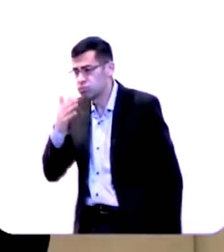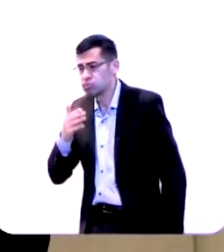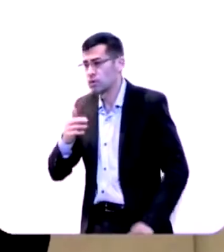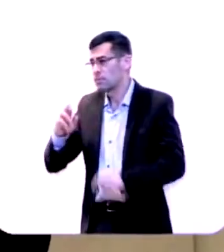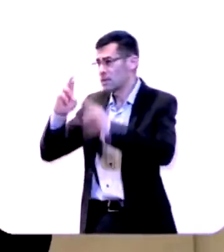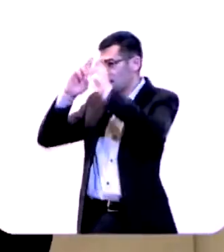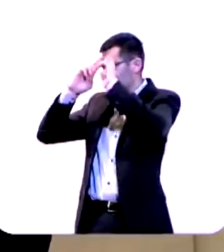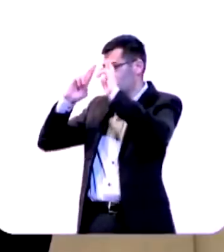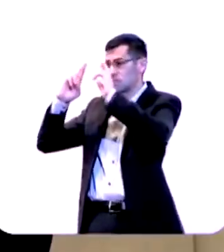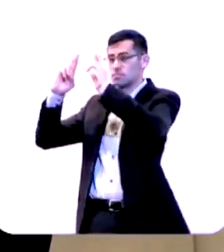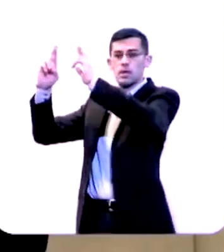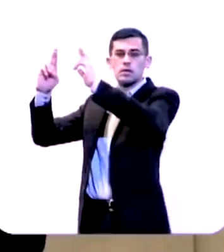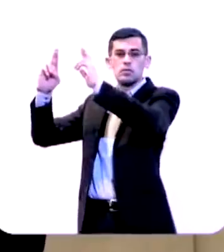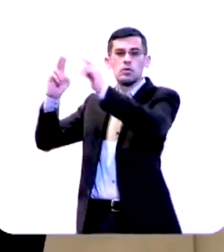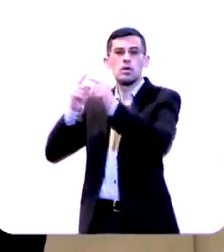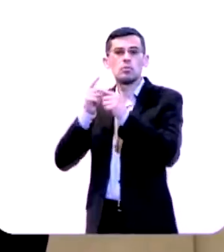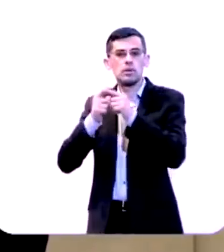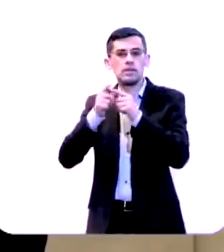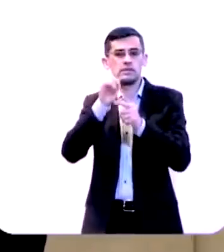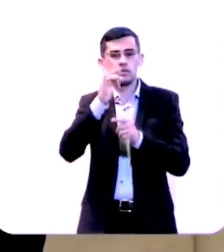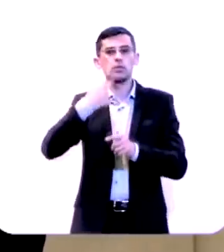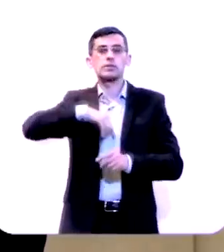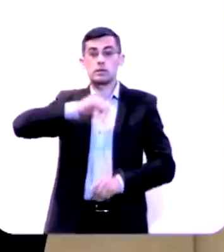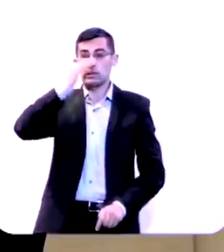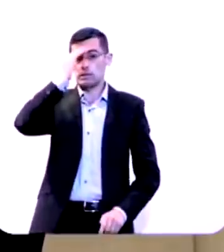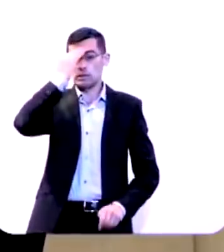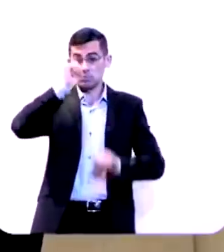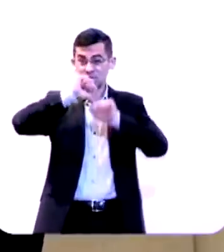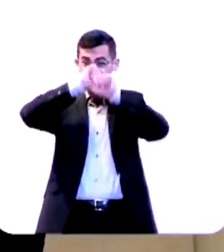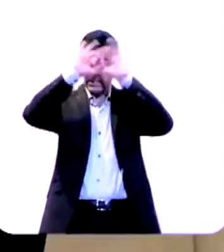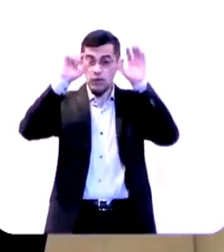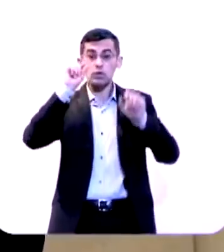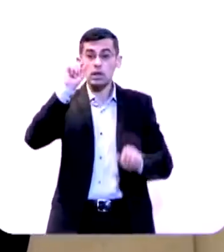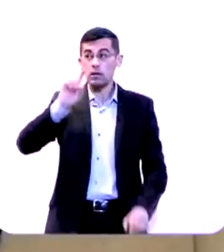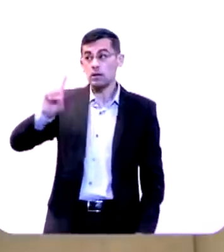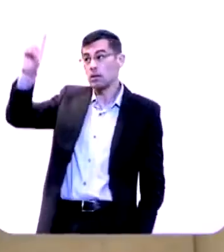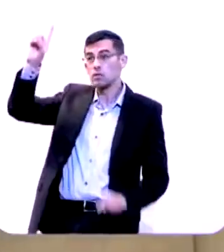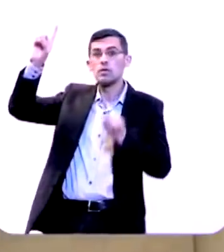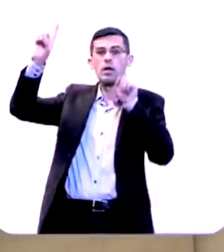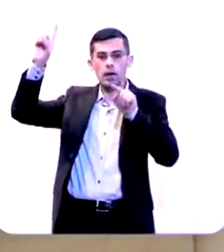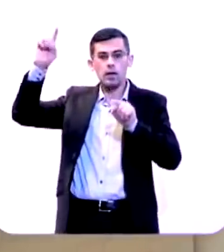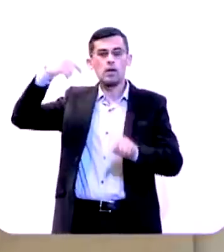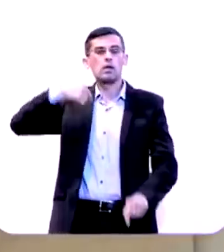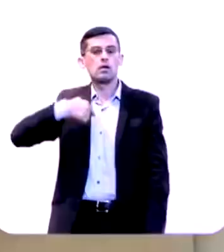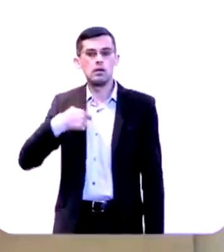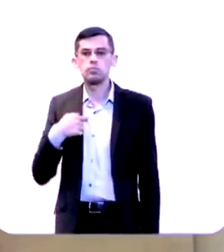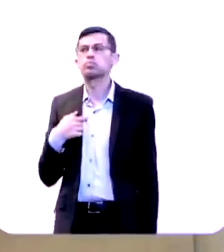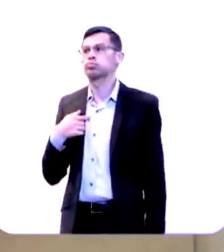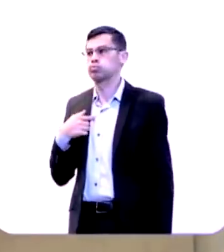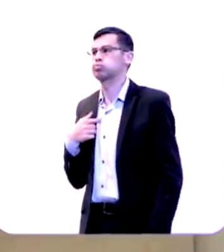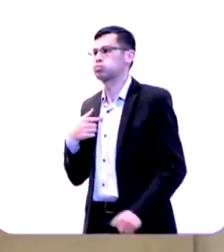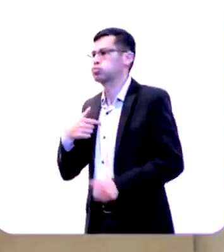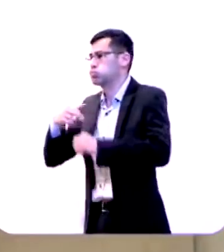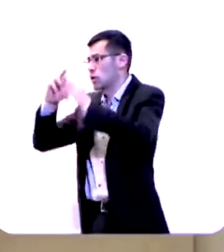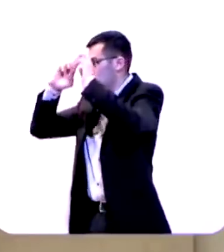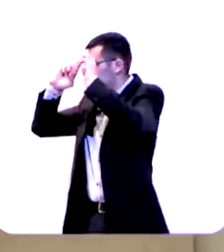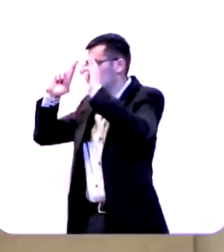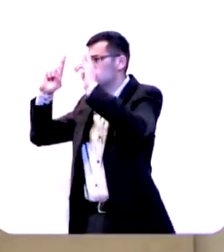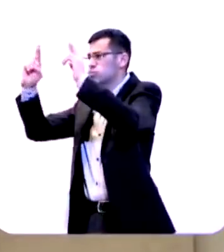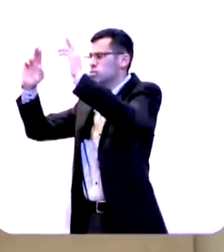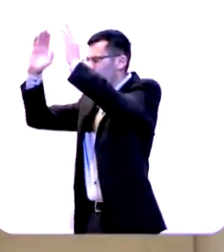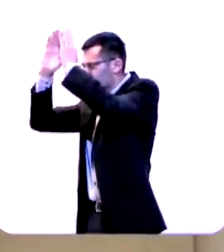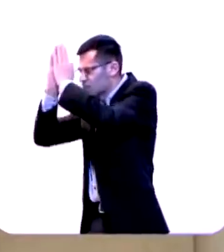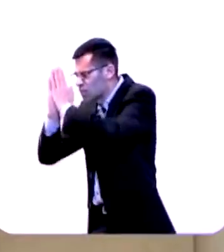respeito porque se a gente entende quem Deus é então necessariamente eu vou reverenciá-lo eu vou